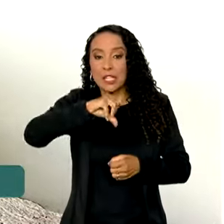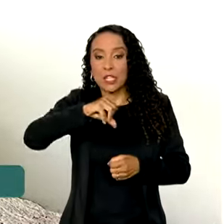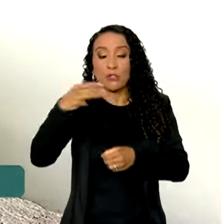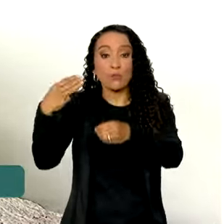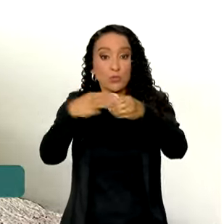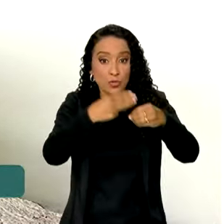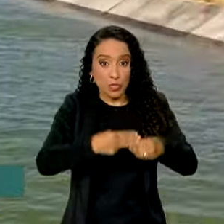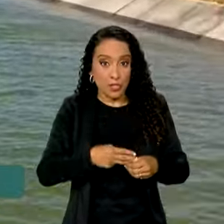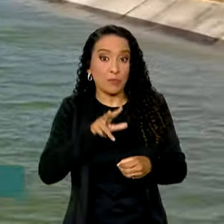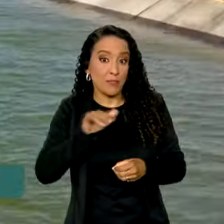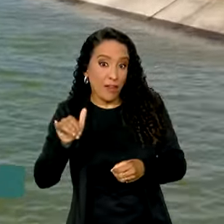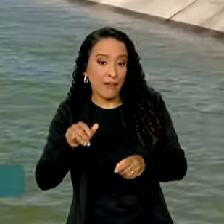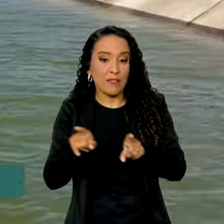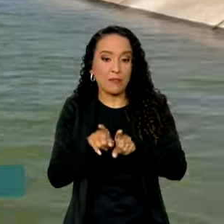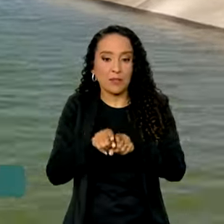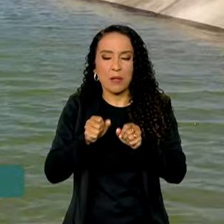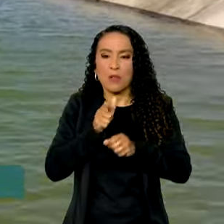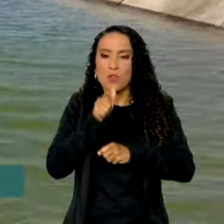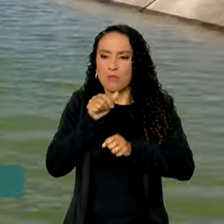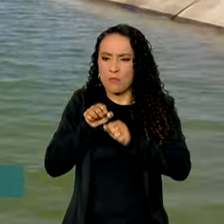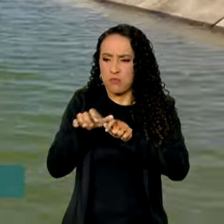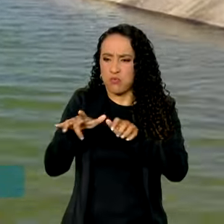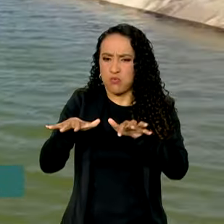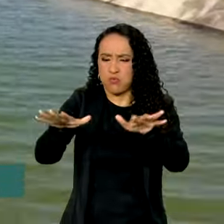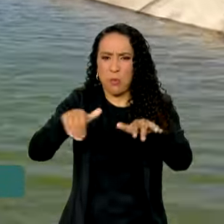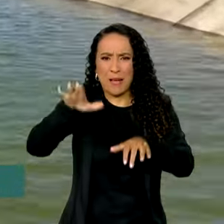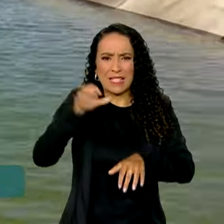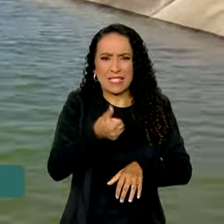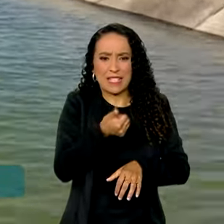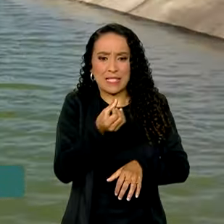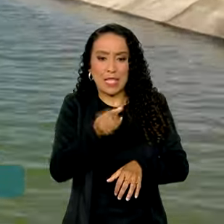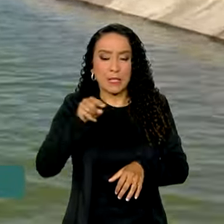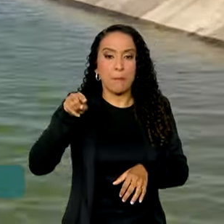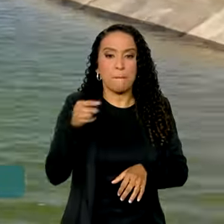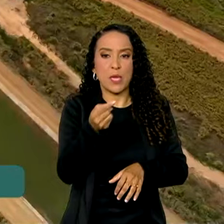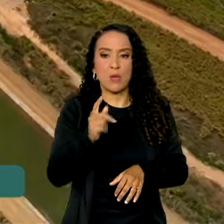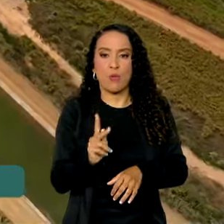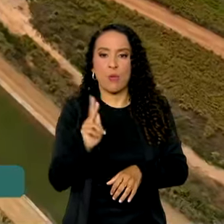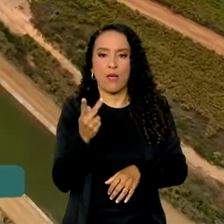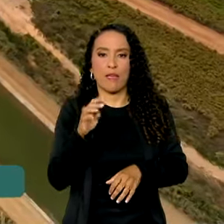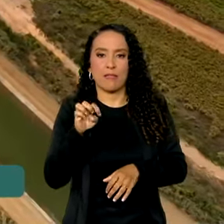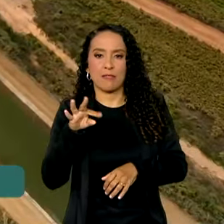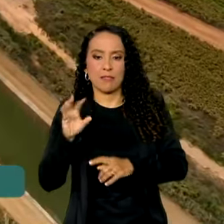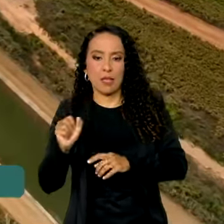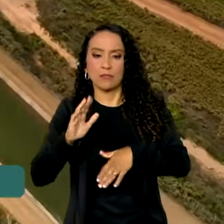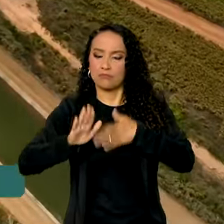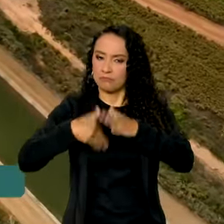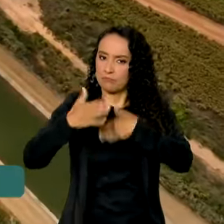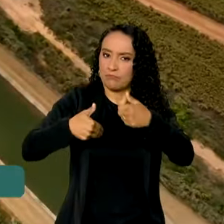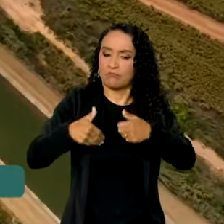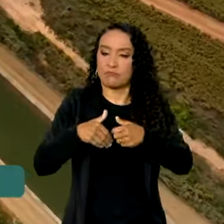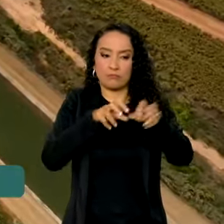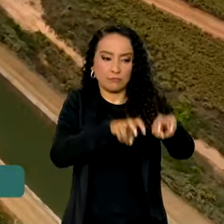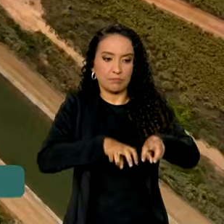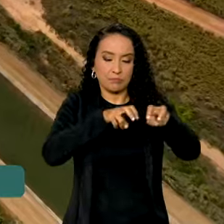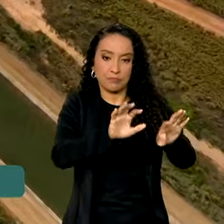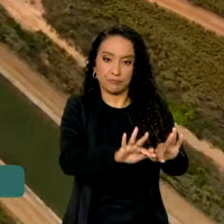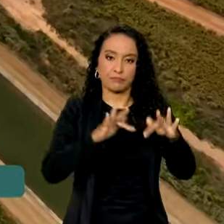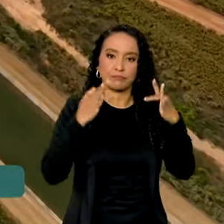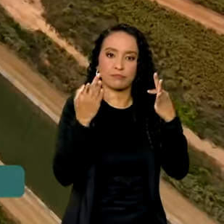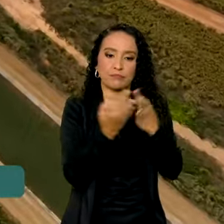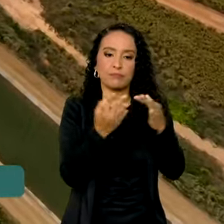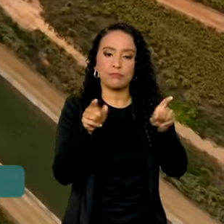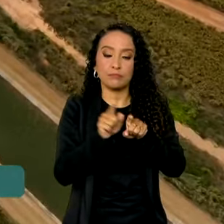municípios, irrigação para mais de 16 mil hectares, desenvolvimento da agricultura familiar